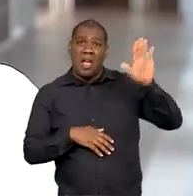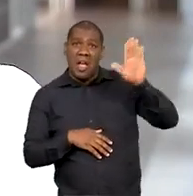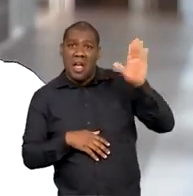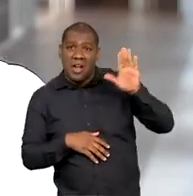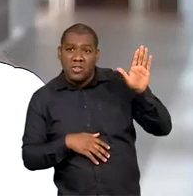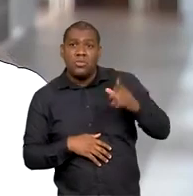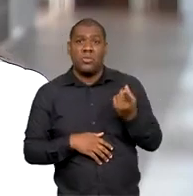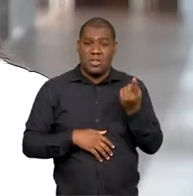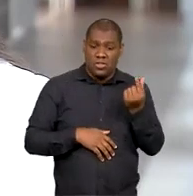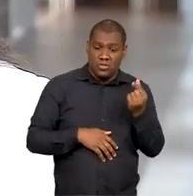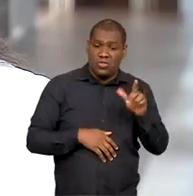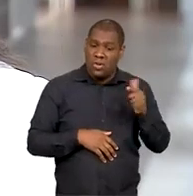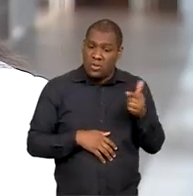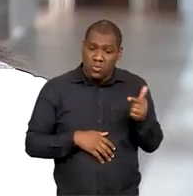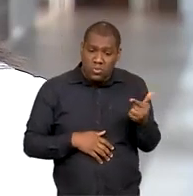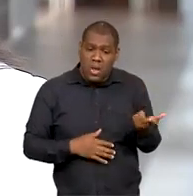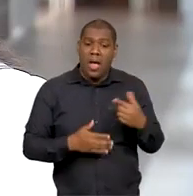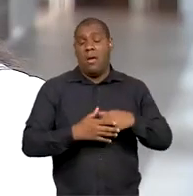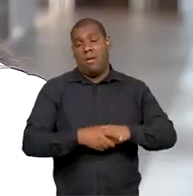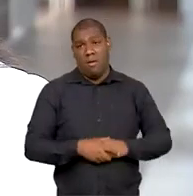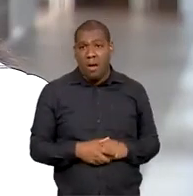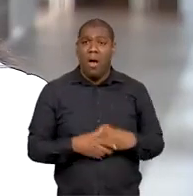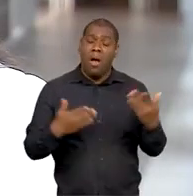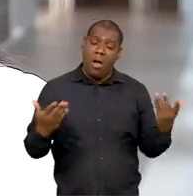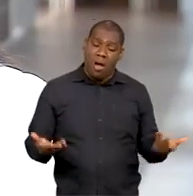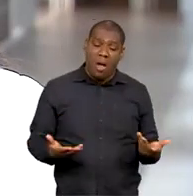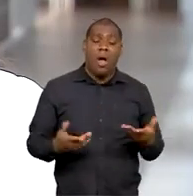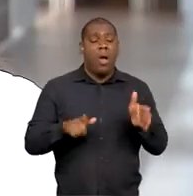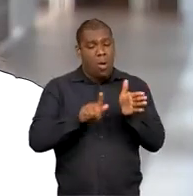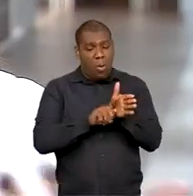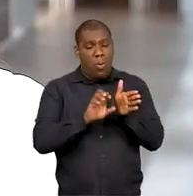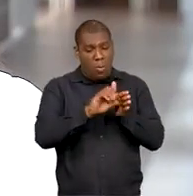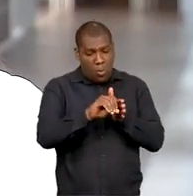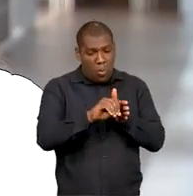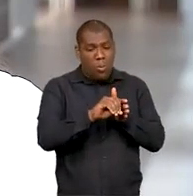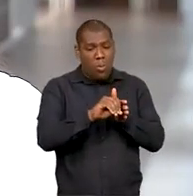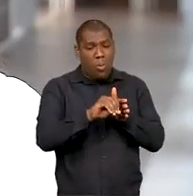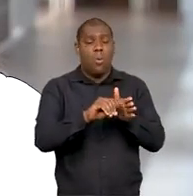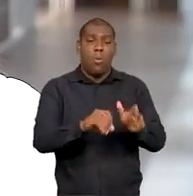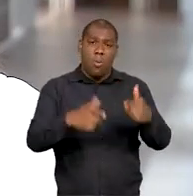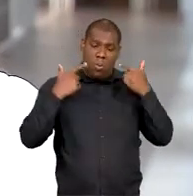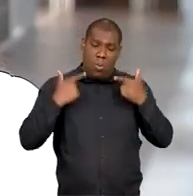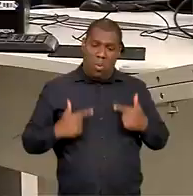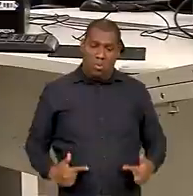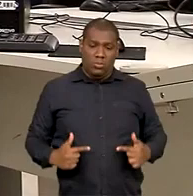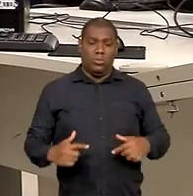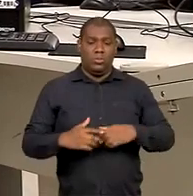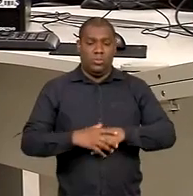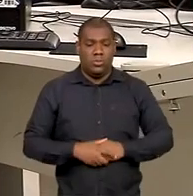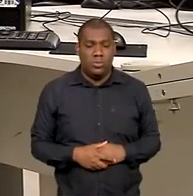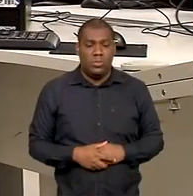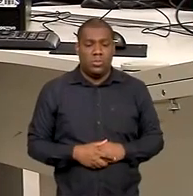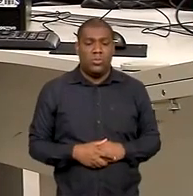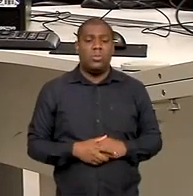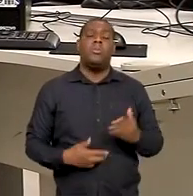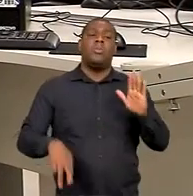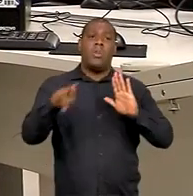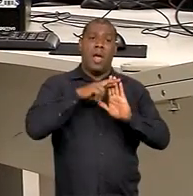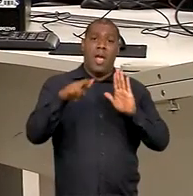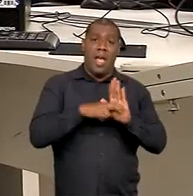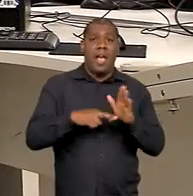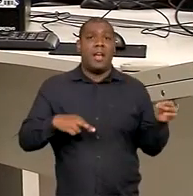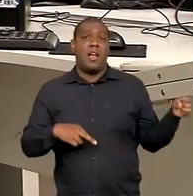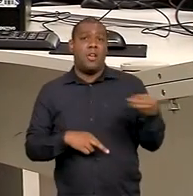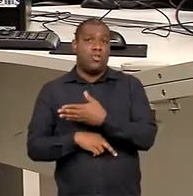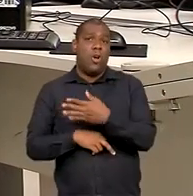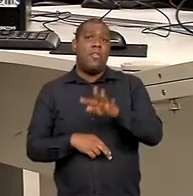aquilo que ia ter de impacto numa campanha dentro da internet para ir para a rua, por exemplo. As novas exigências do